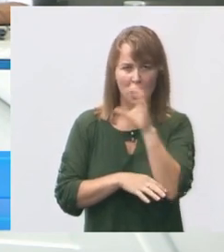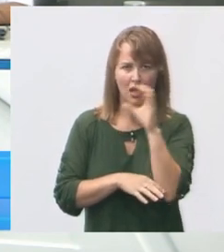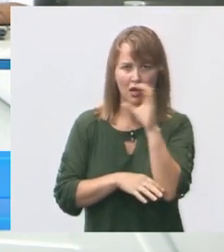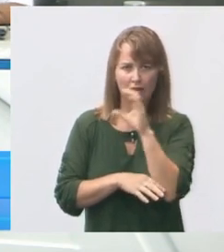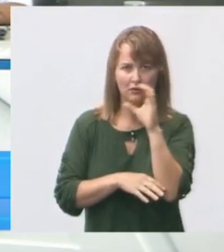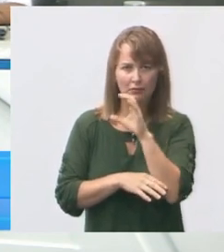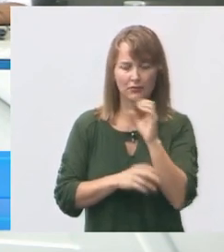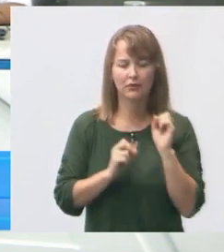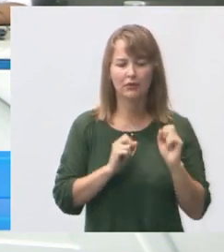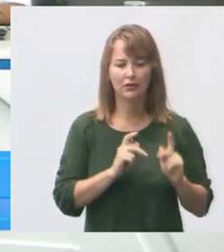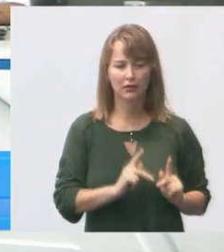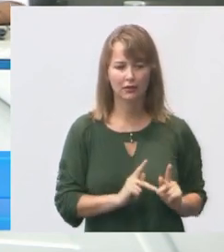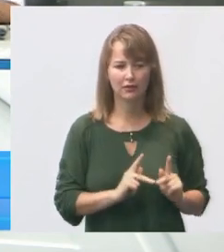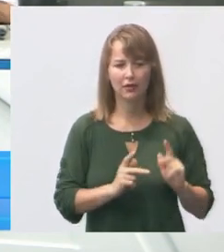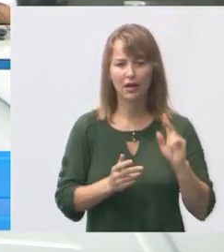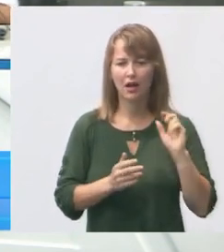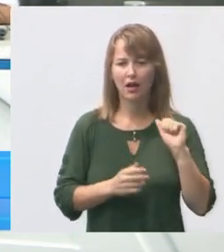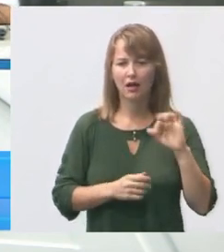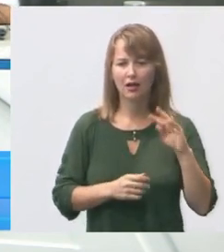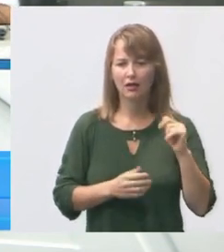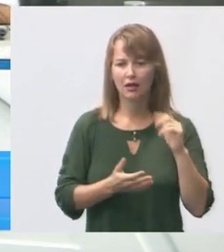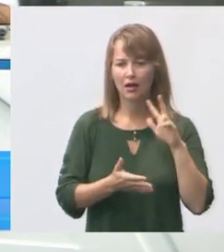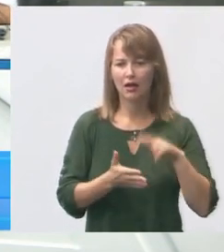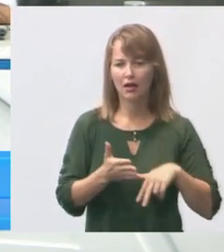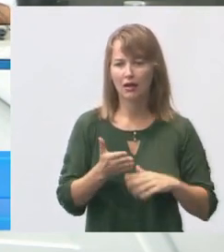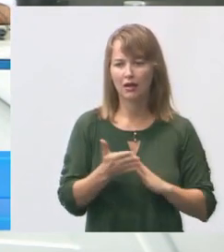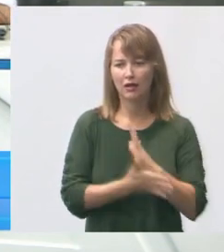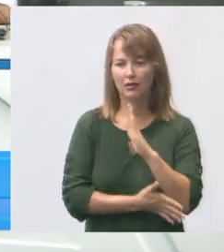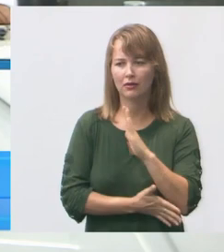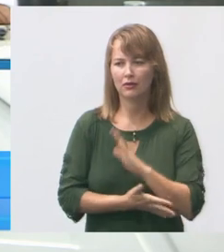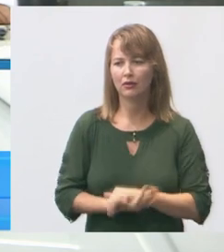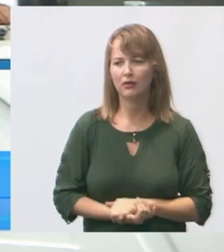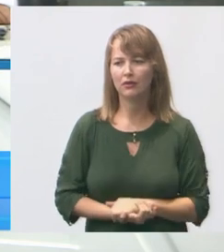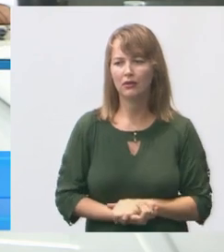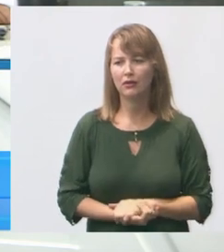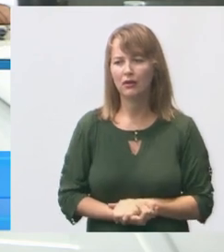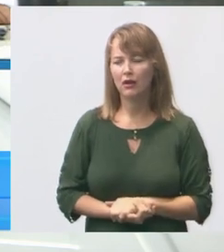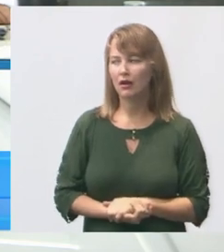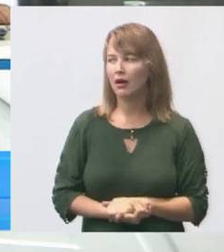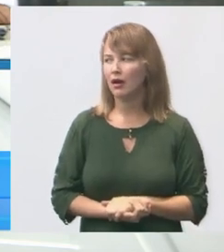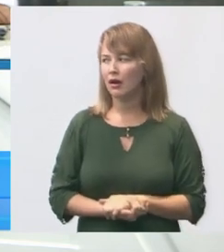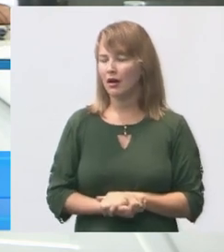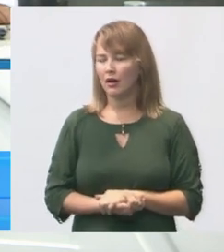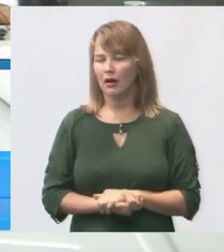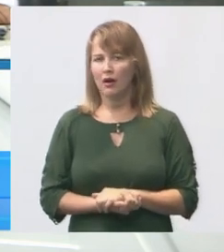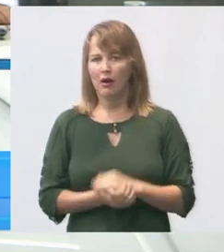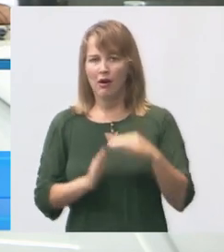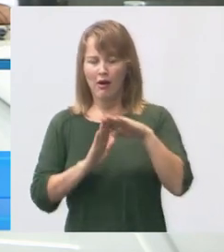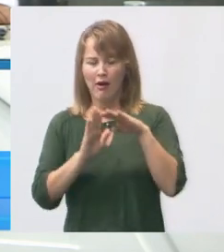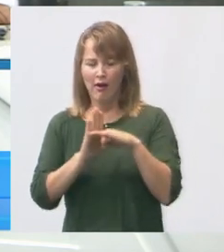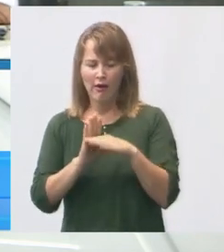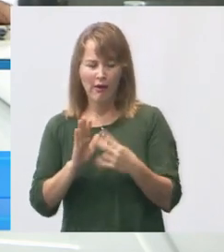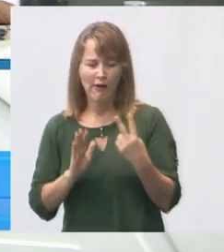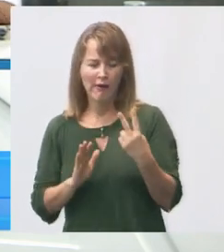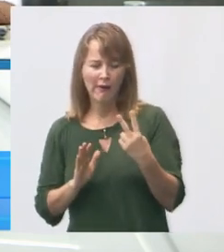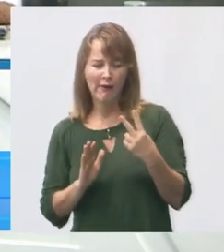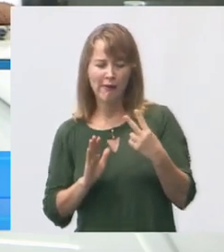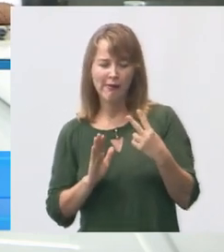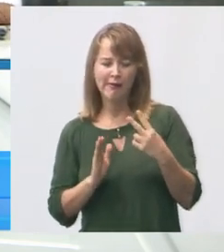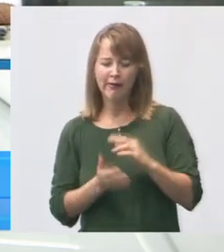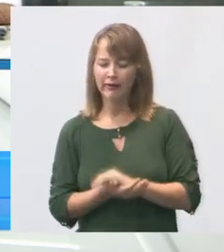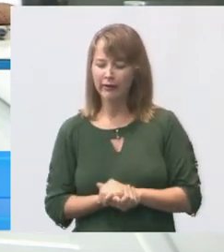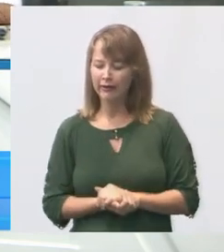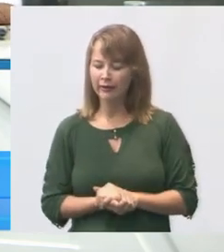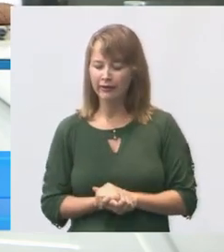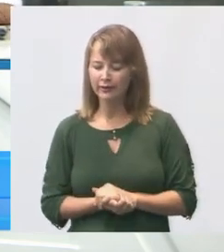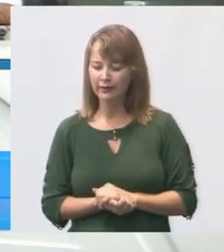Ok. Então, ata é aprovada como lida. Eu vou passar para o item 2 da pauta. Agradecer a presença também do André,